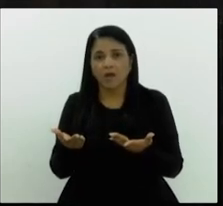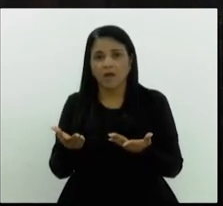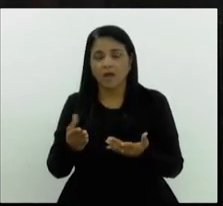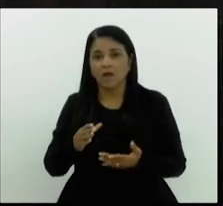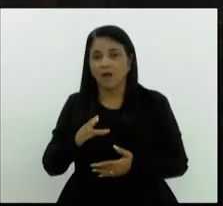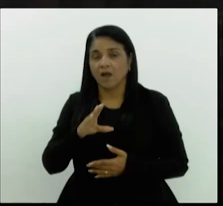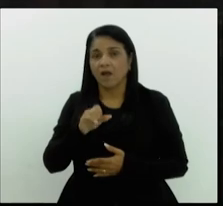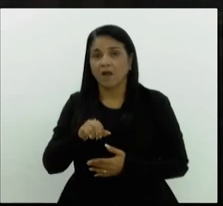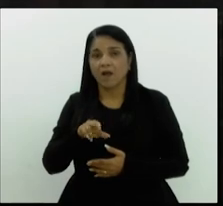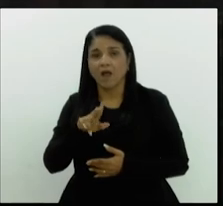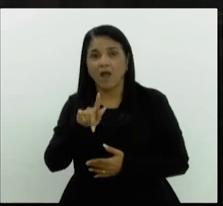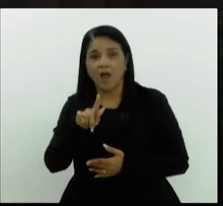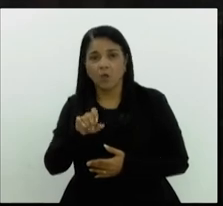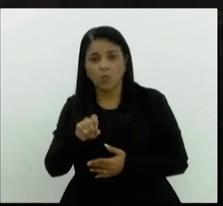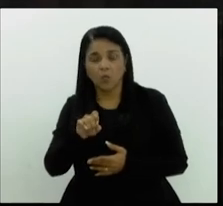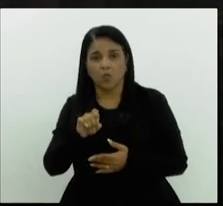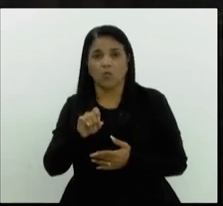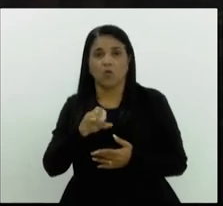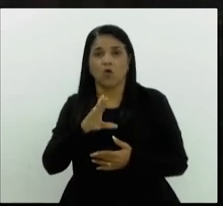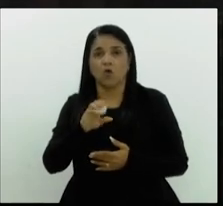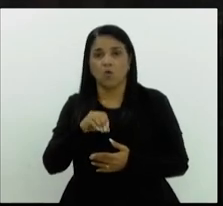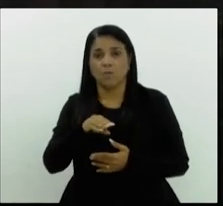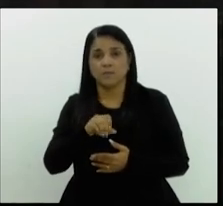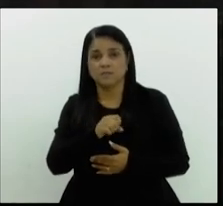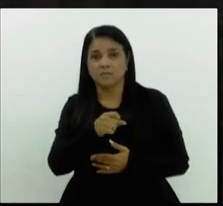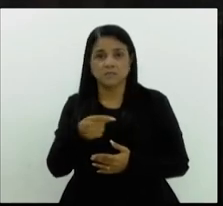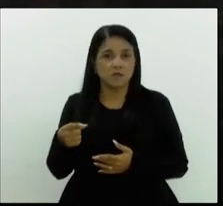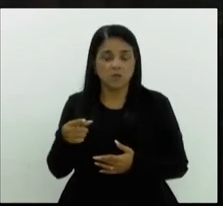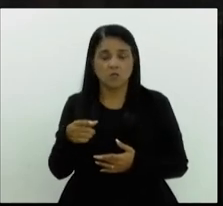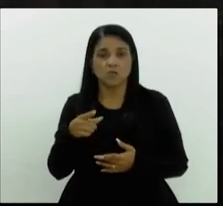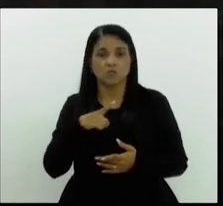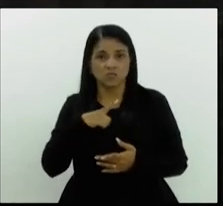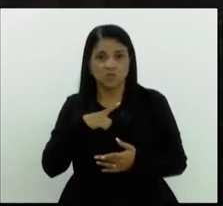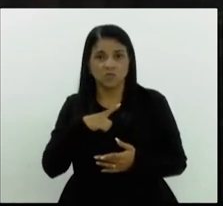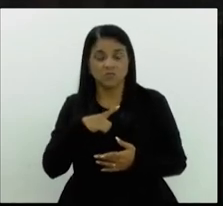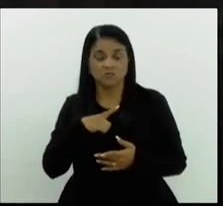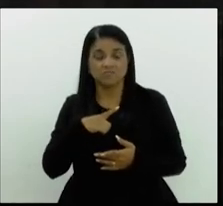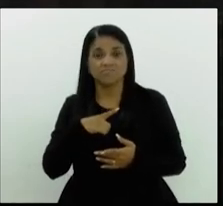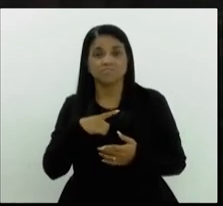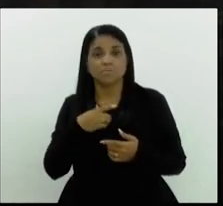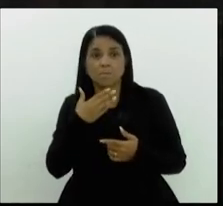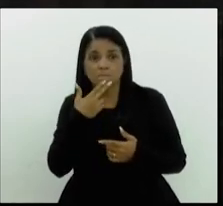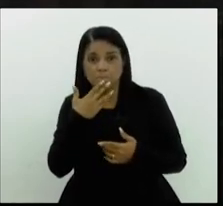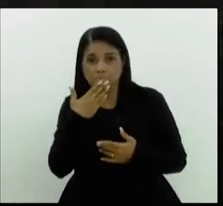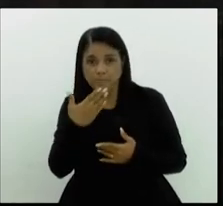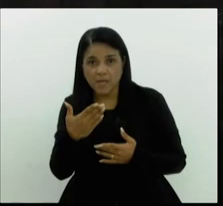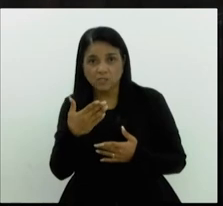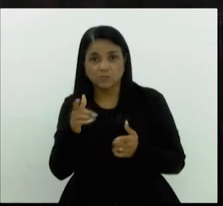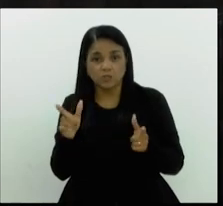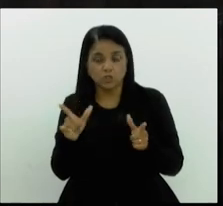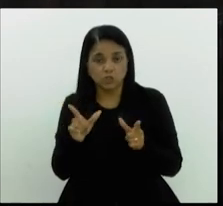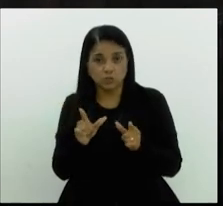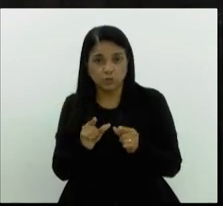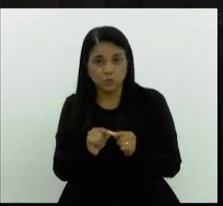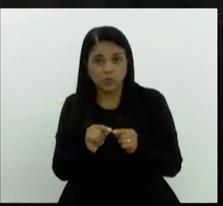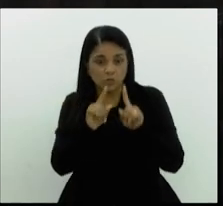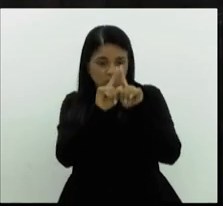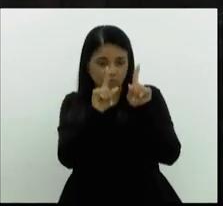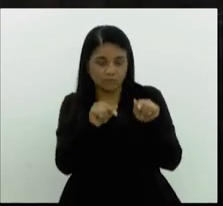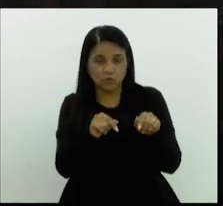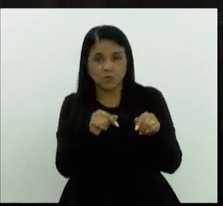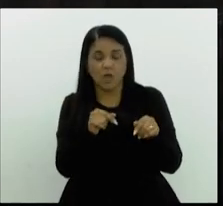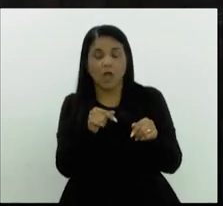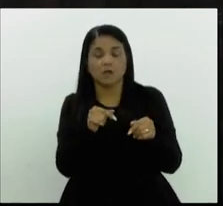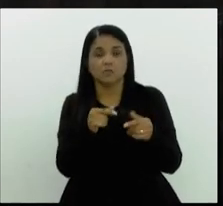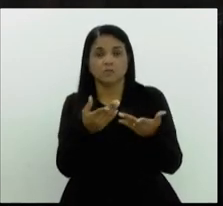comissionados, quando querem apertar o cinto, é para punir o funcionário público, não